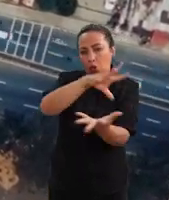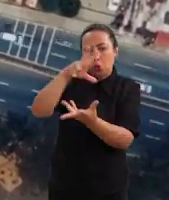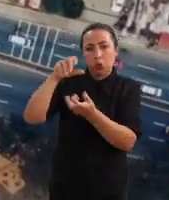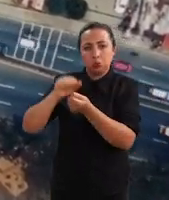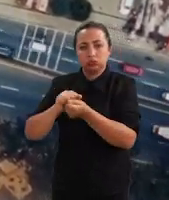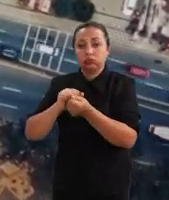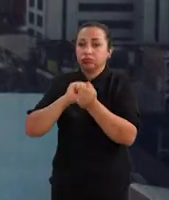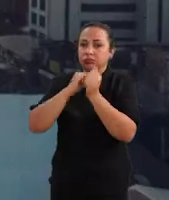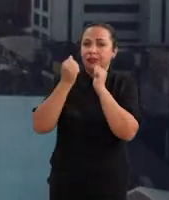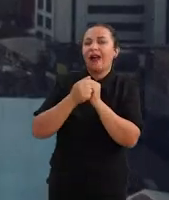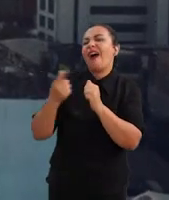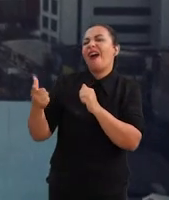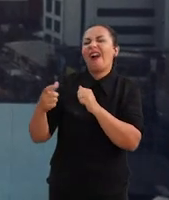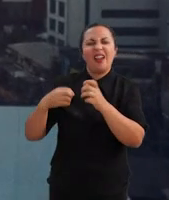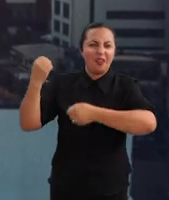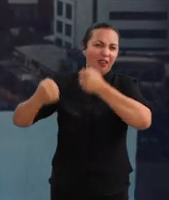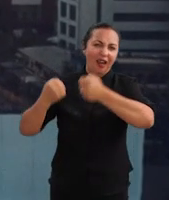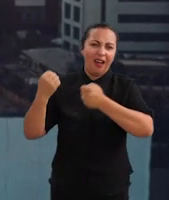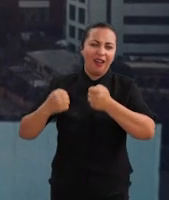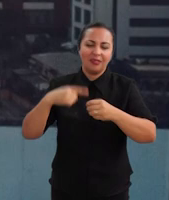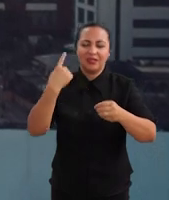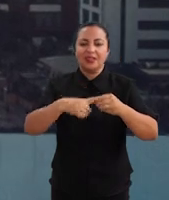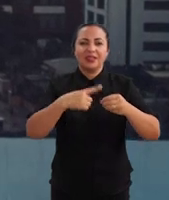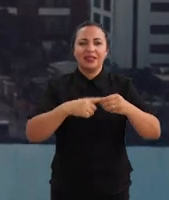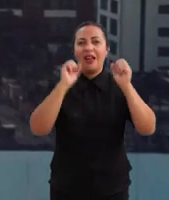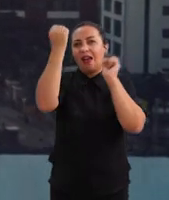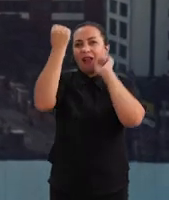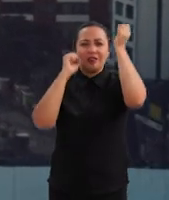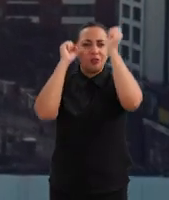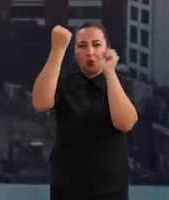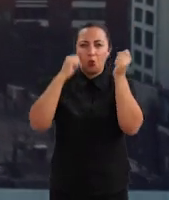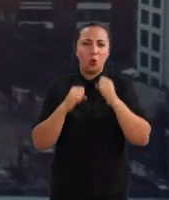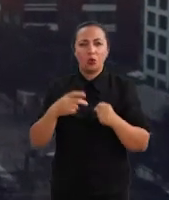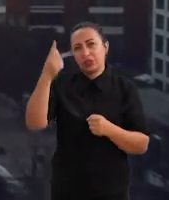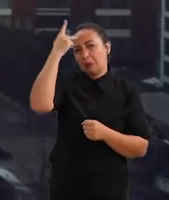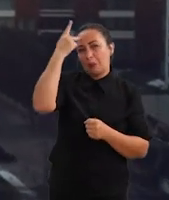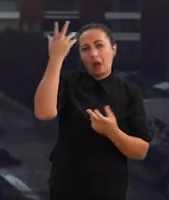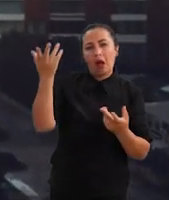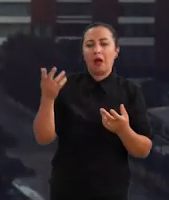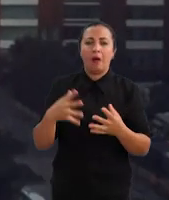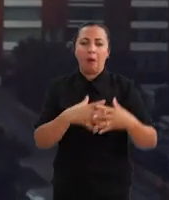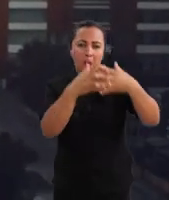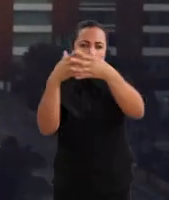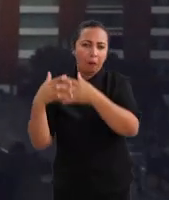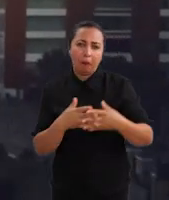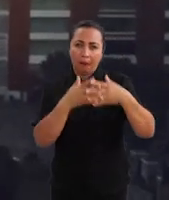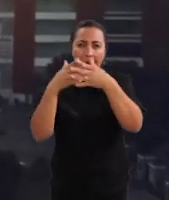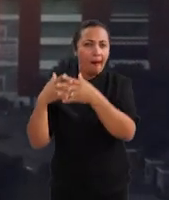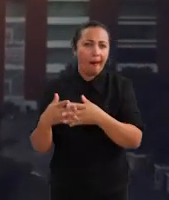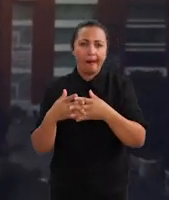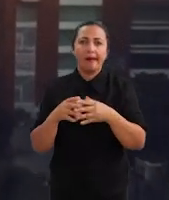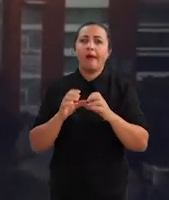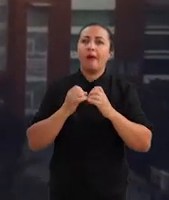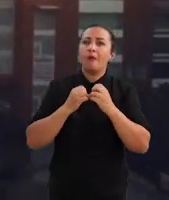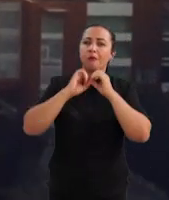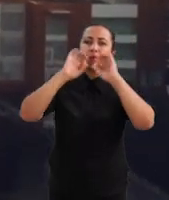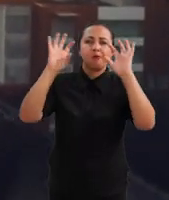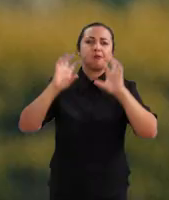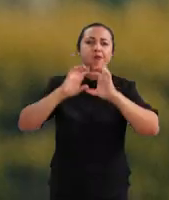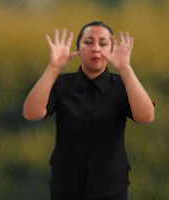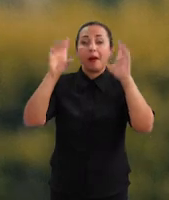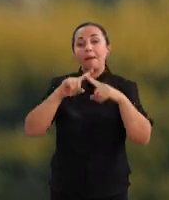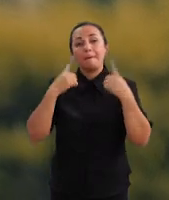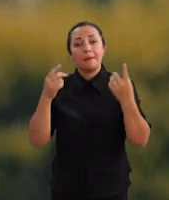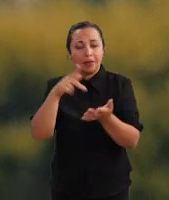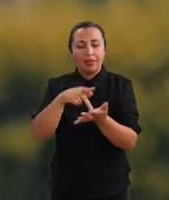associa a carros, cidades grandes como São Paulo, aqueles caminhões jogando fumaça, aquelas indústrias jogando fumaça para